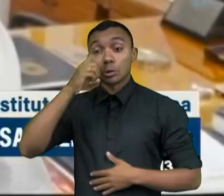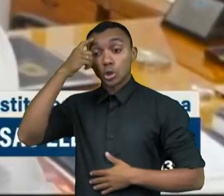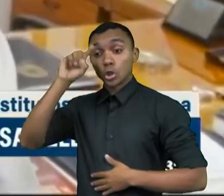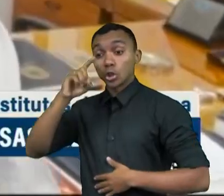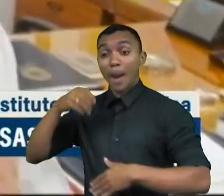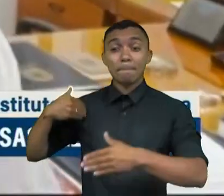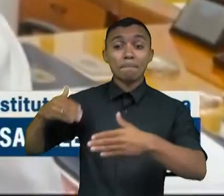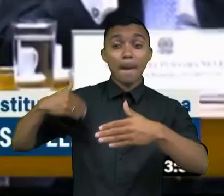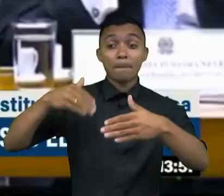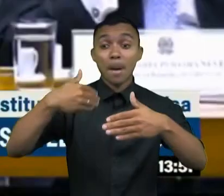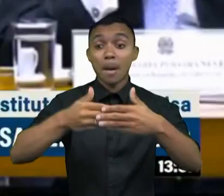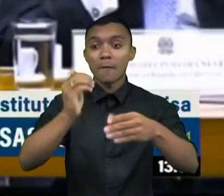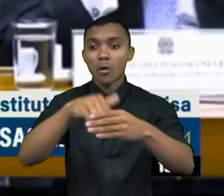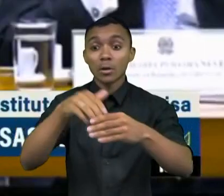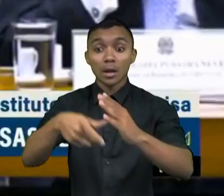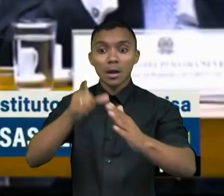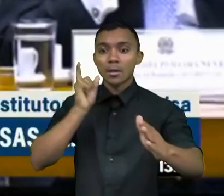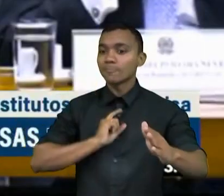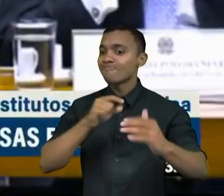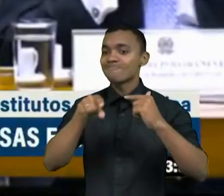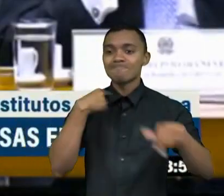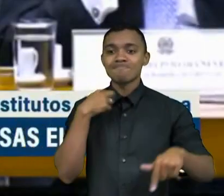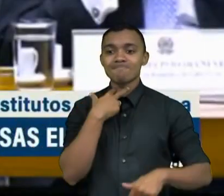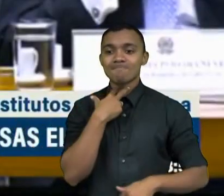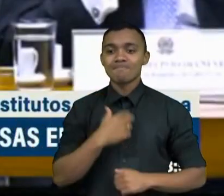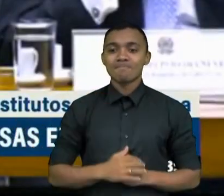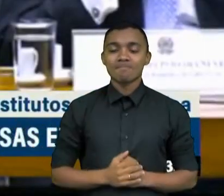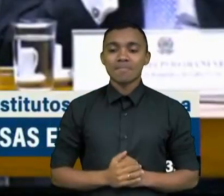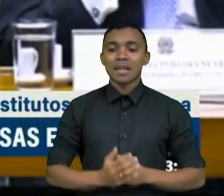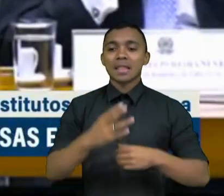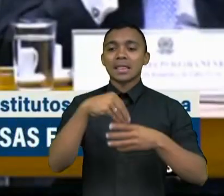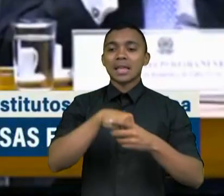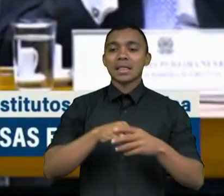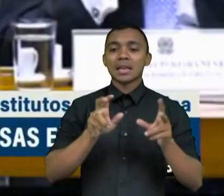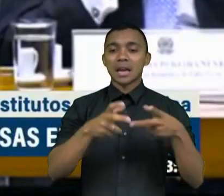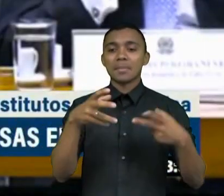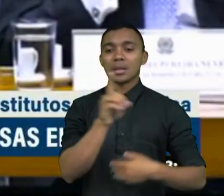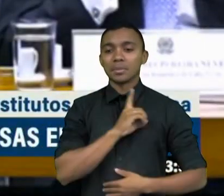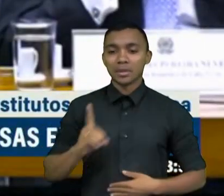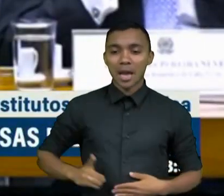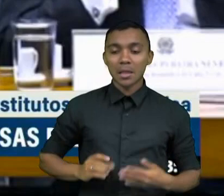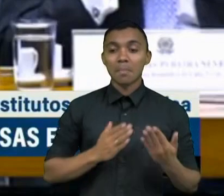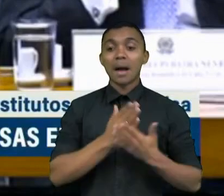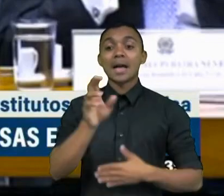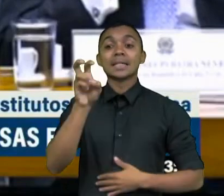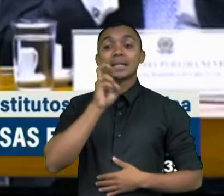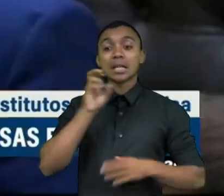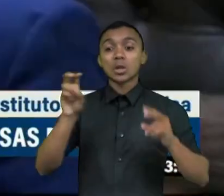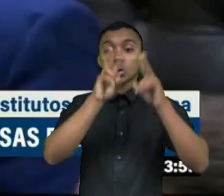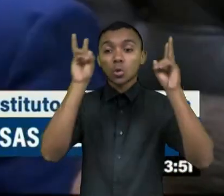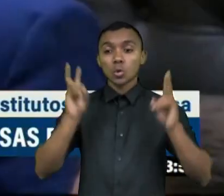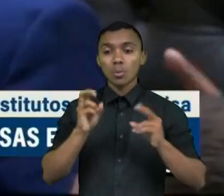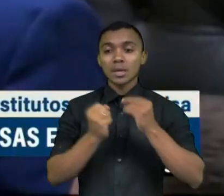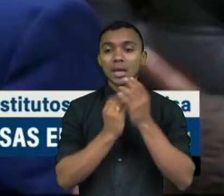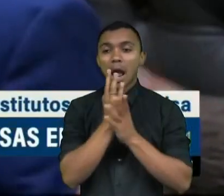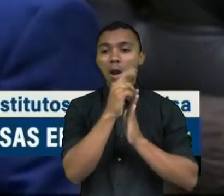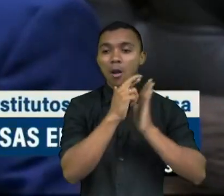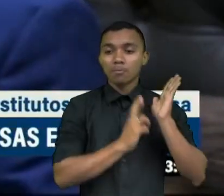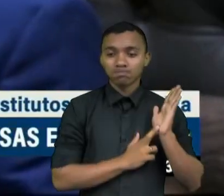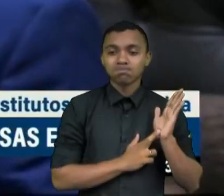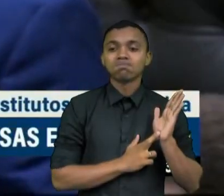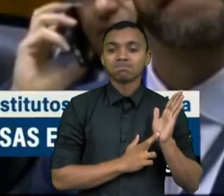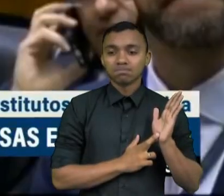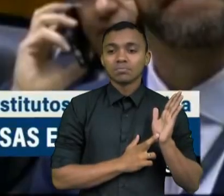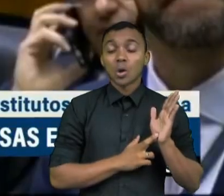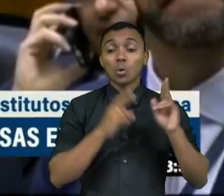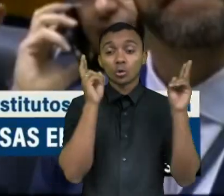antes da eleição. Na Câmara dos Deputados, foi aprovado nesta segunda-feira o regime de urgência para um projeto do líder